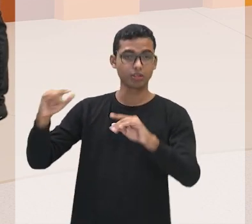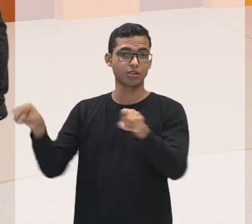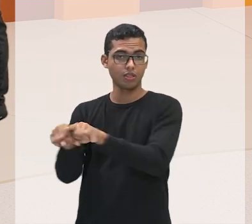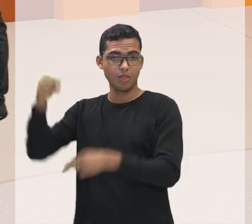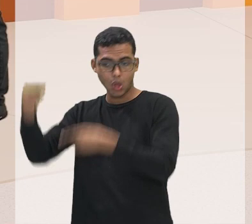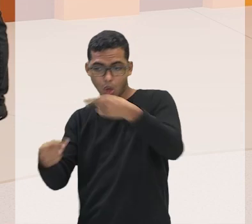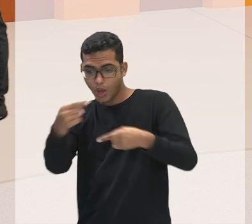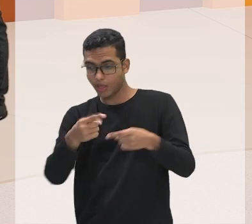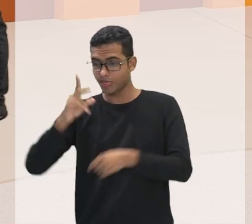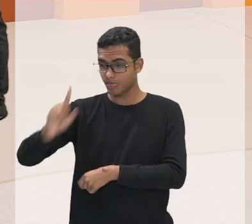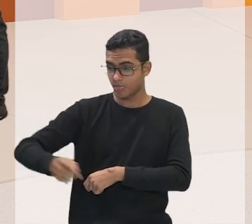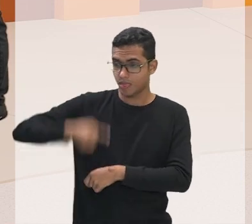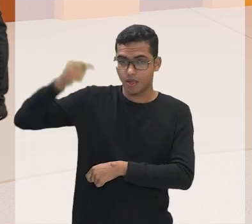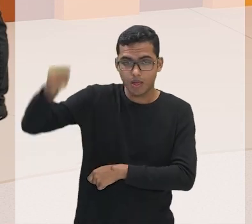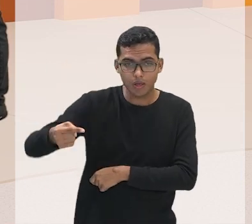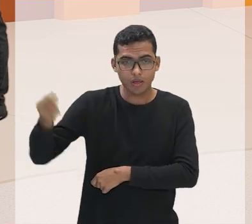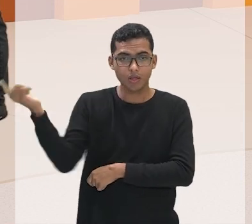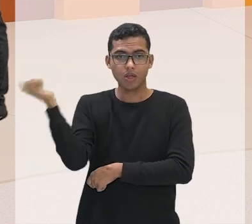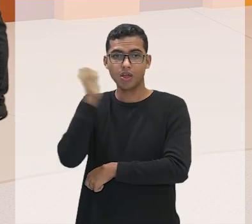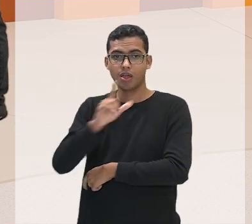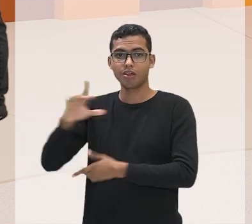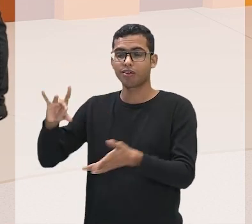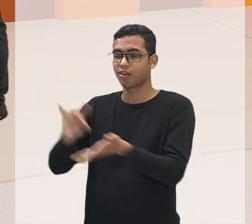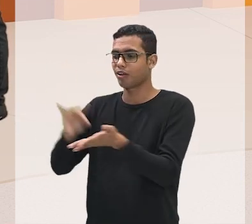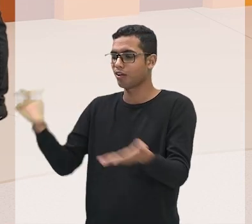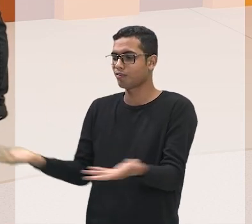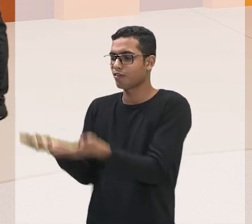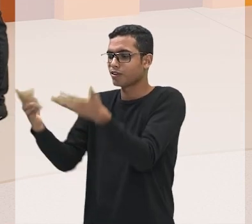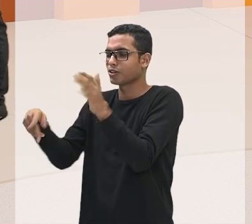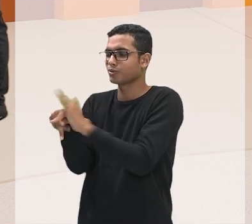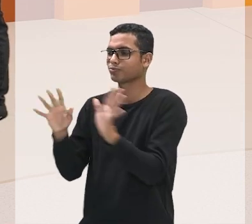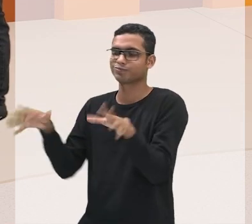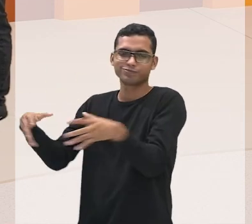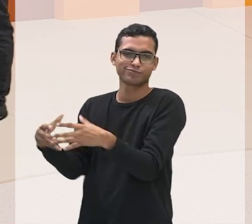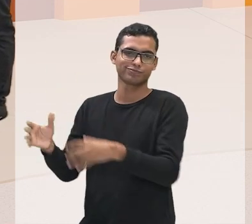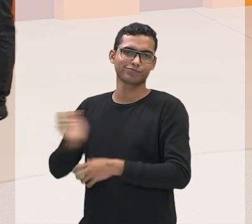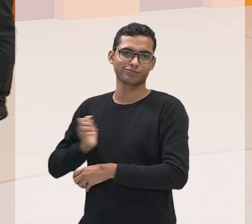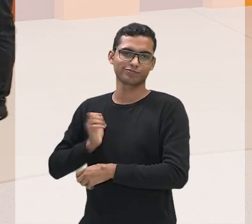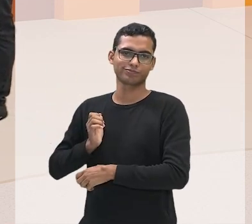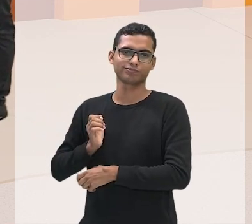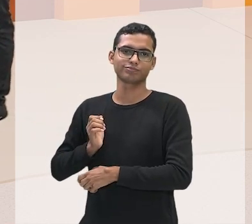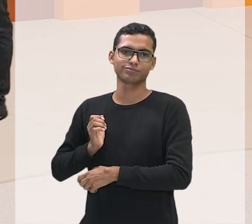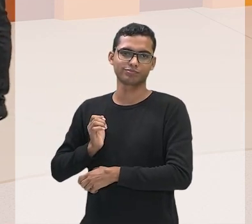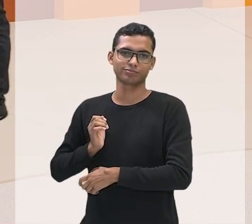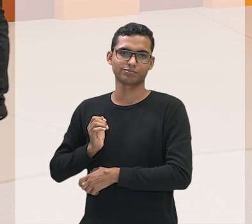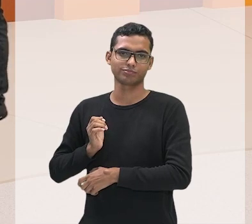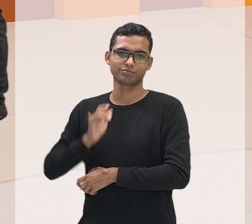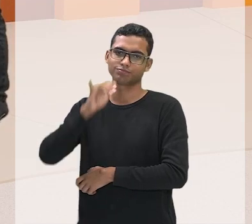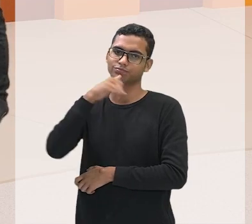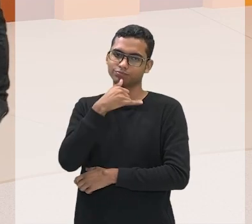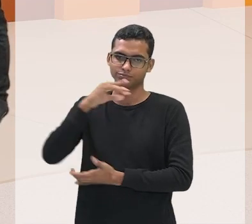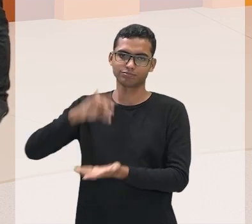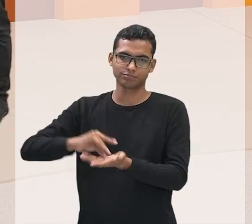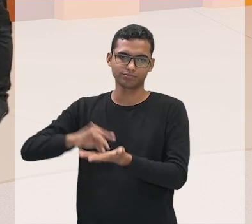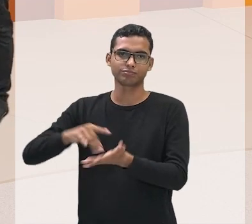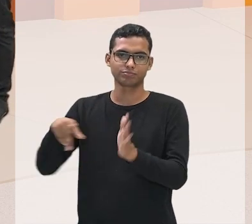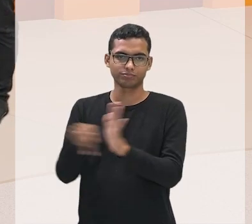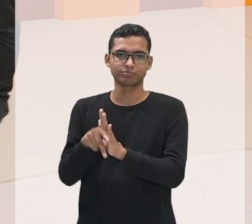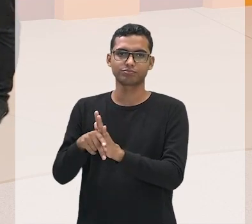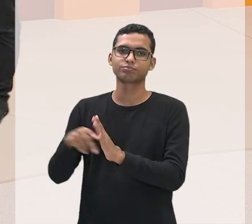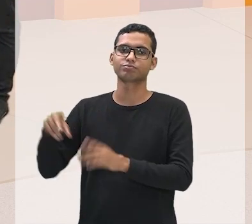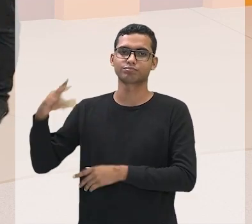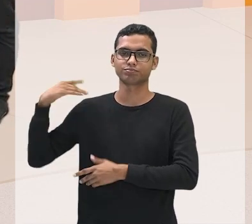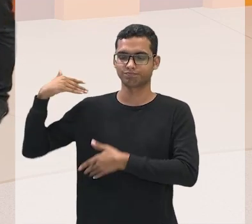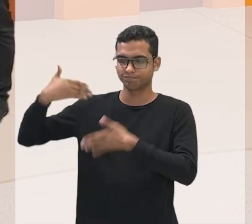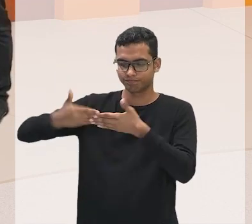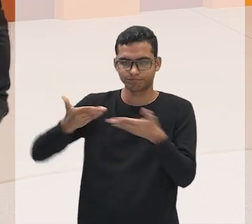posteriormente também vão beneficiar essa elite. E aí, gente tem as raízes, né? De toda essa desigualdade que, infelizmente, nós ainda vivenciamos hoje, professor.